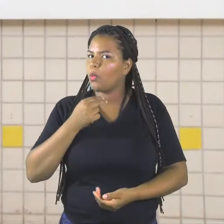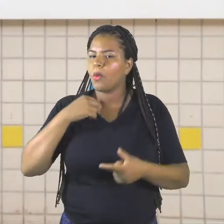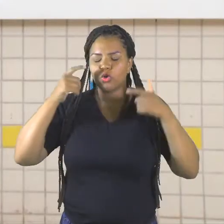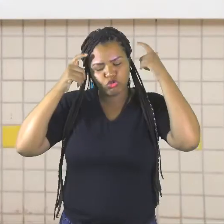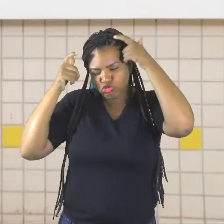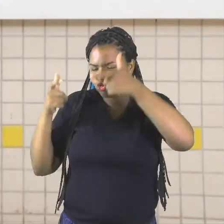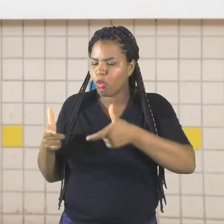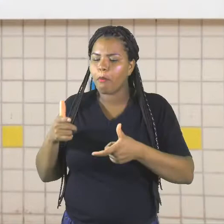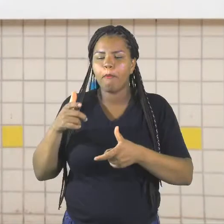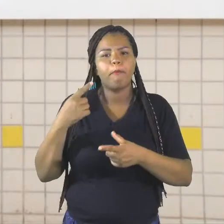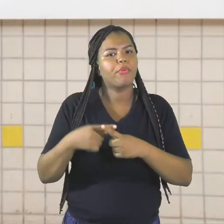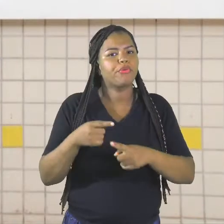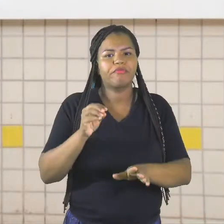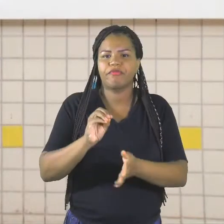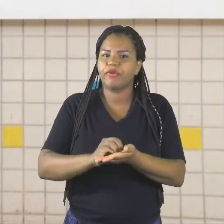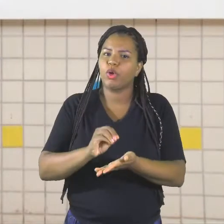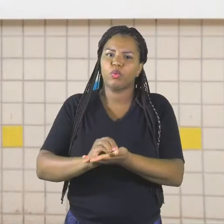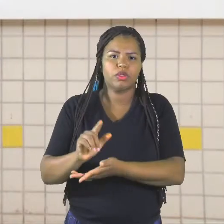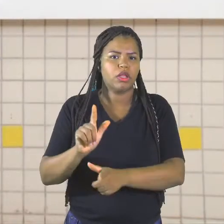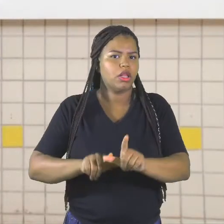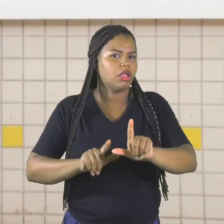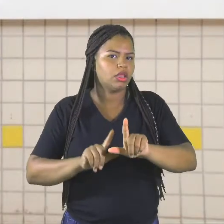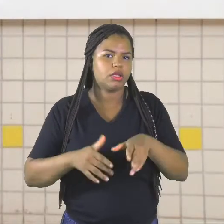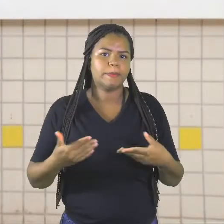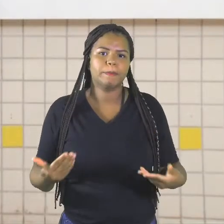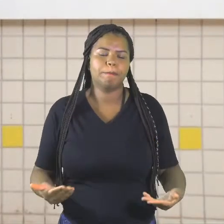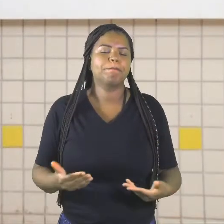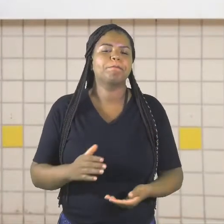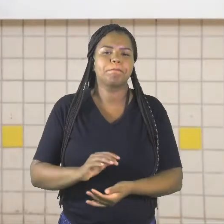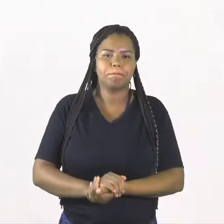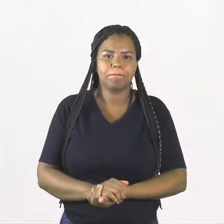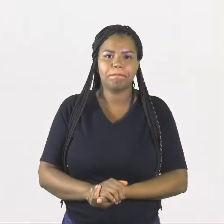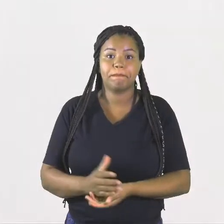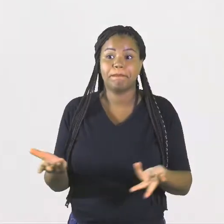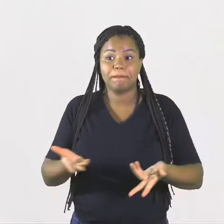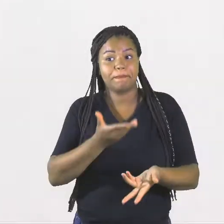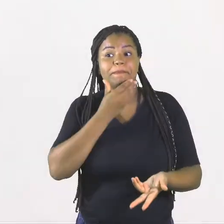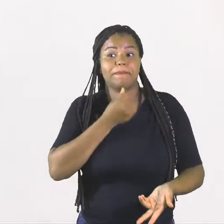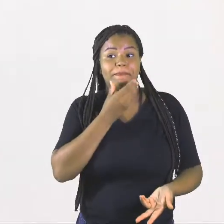palavras porque tá faltando letra. Quem agora é os meninos?